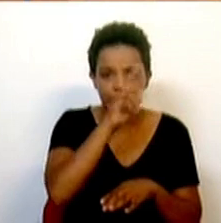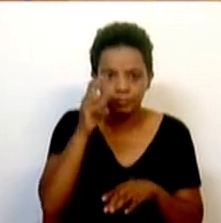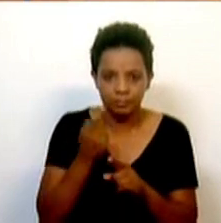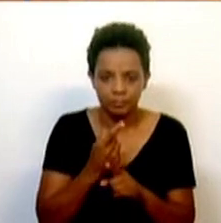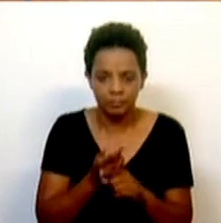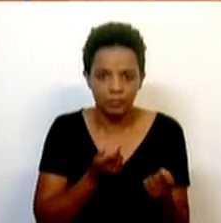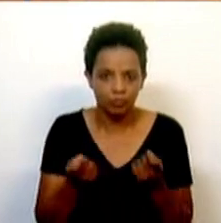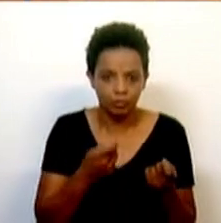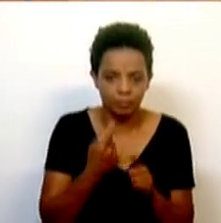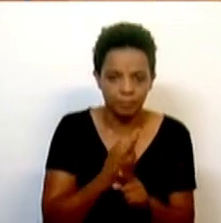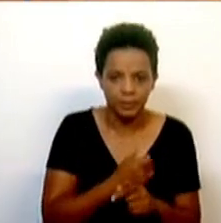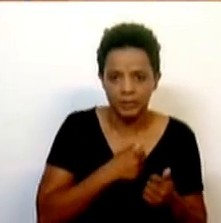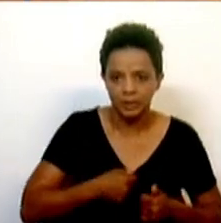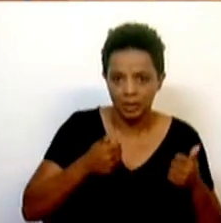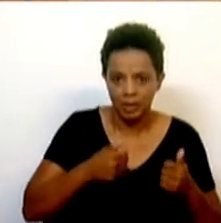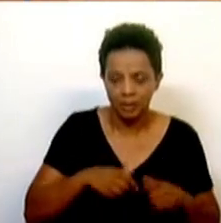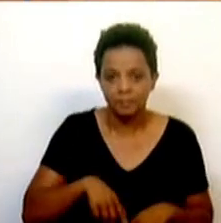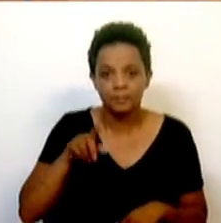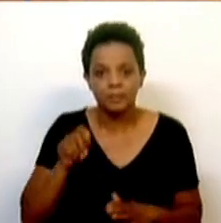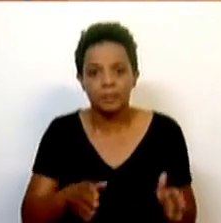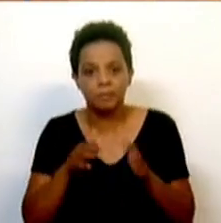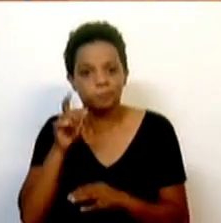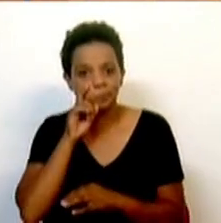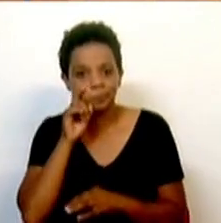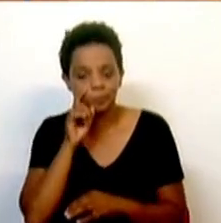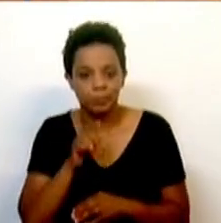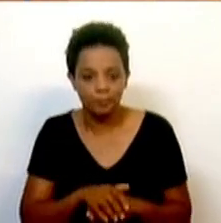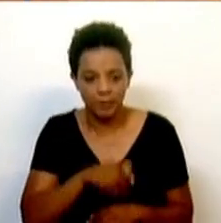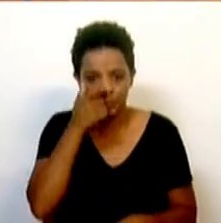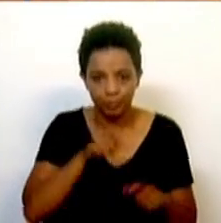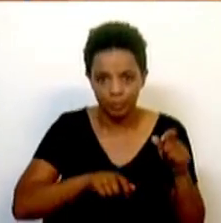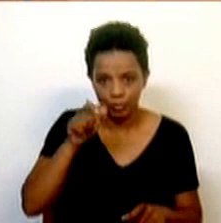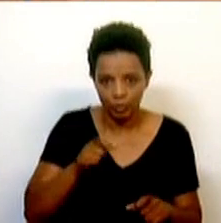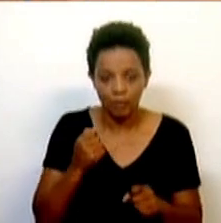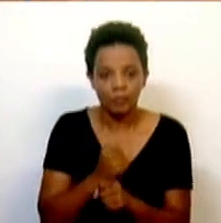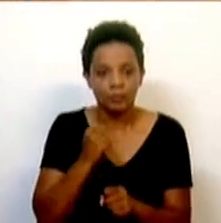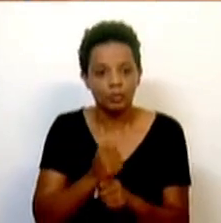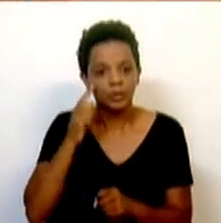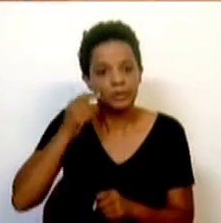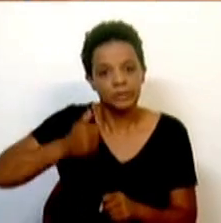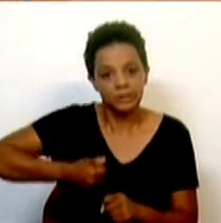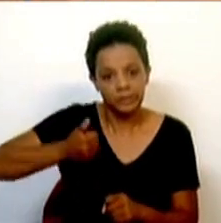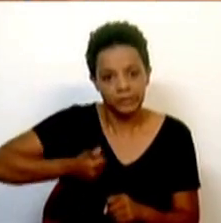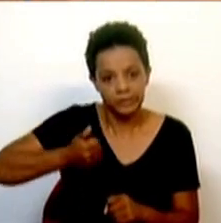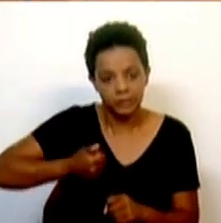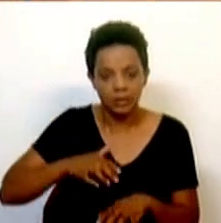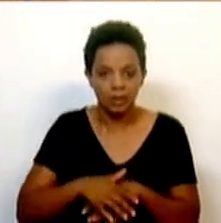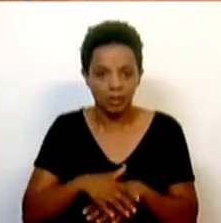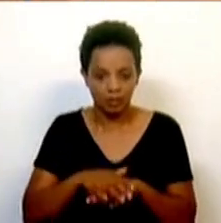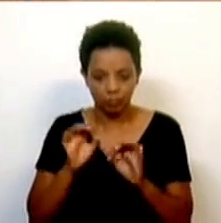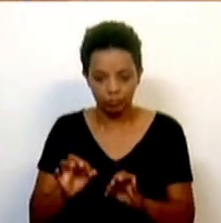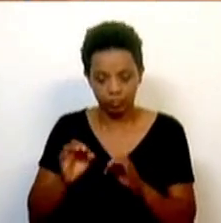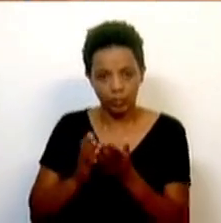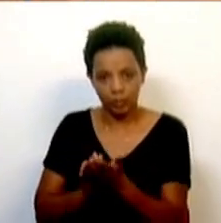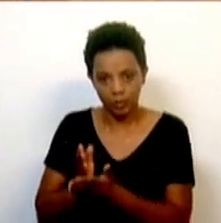logístico da cidade, assim como garantindo às pessoas com as funções essenciais das redes de cuidados